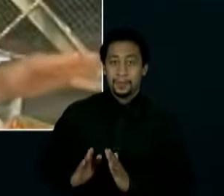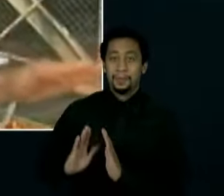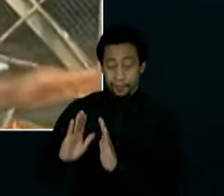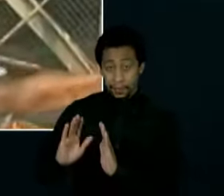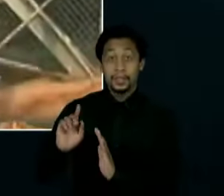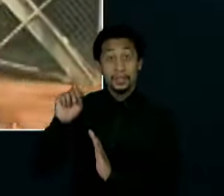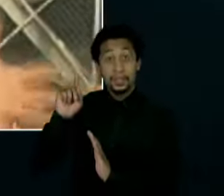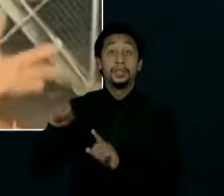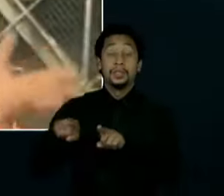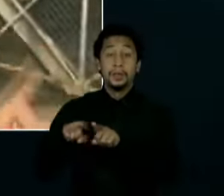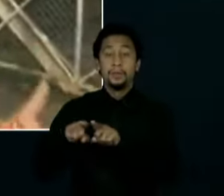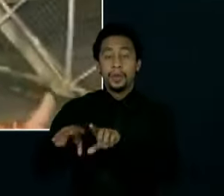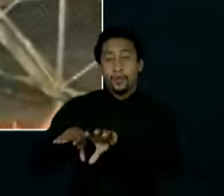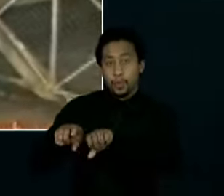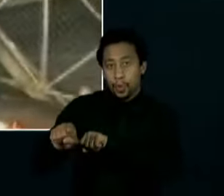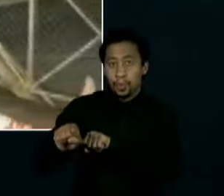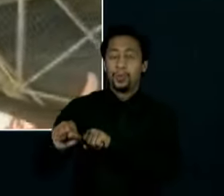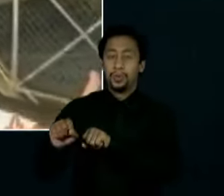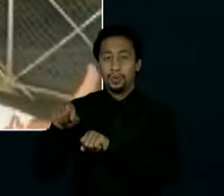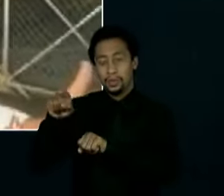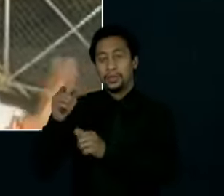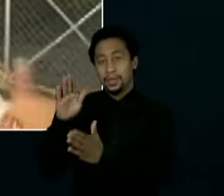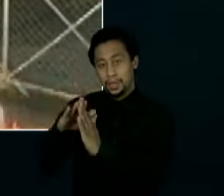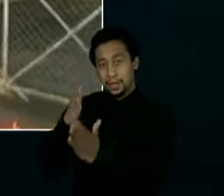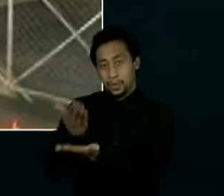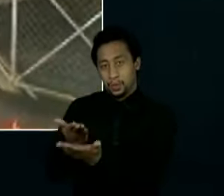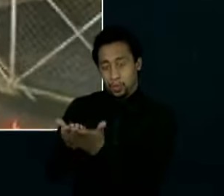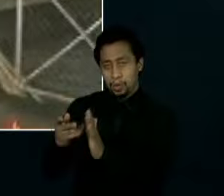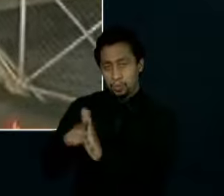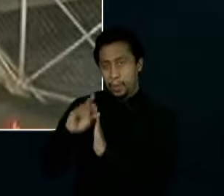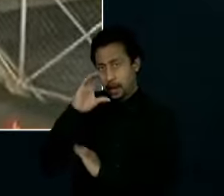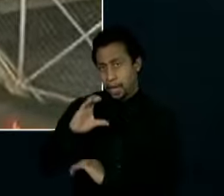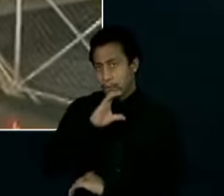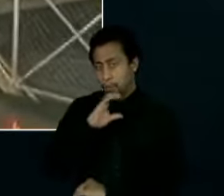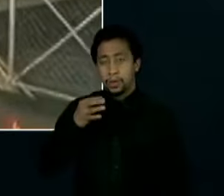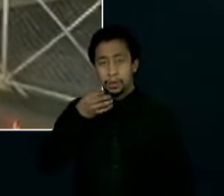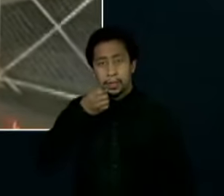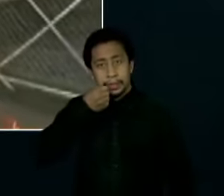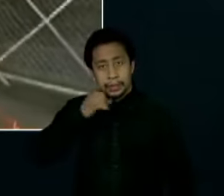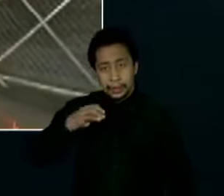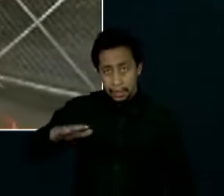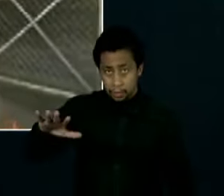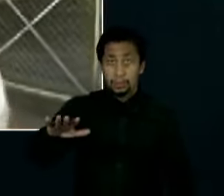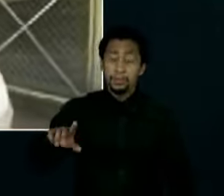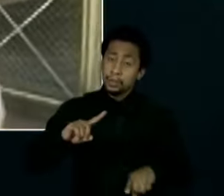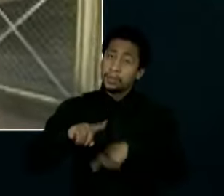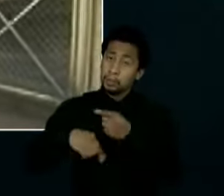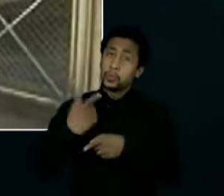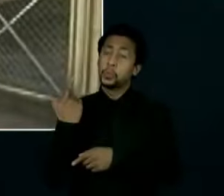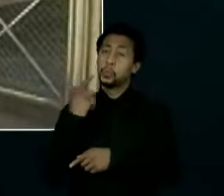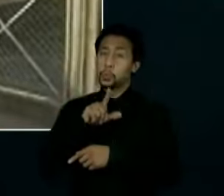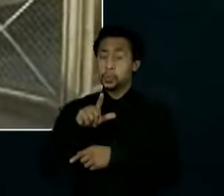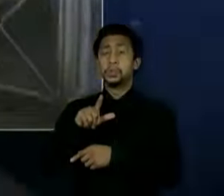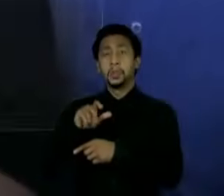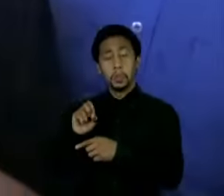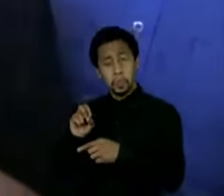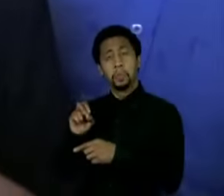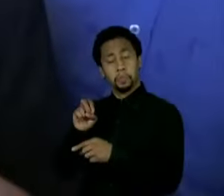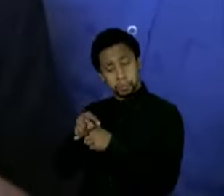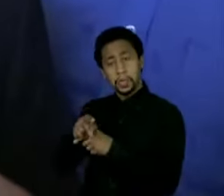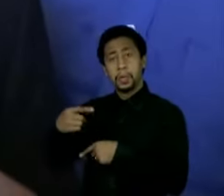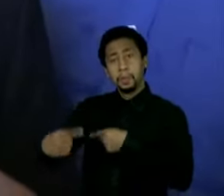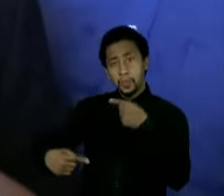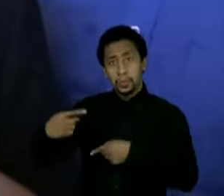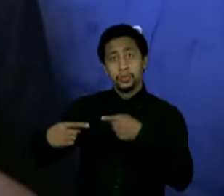1988, filiou-se ao Partido Socialista Brasileiro e no mesmo ano foi eleito vereador em São Vicente,